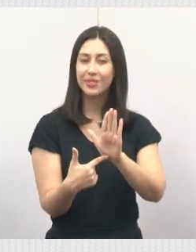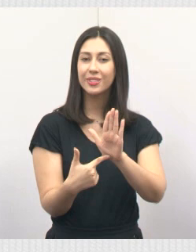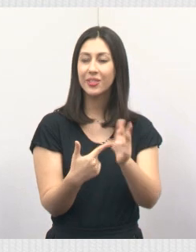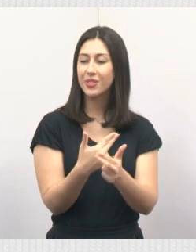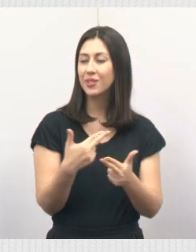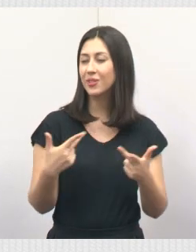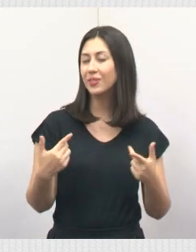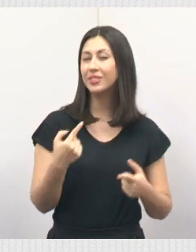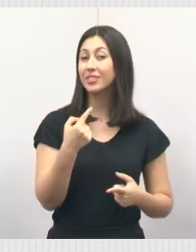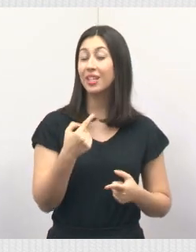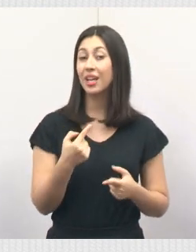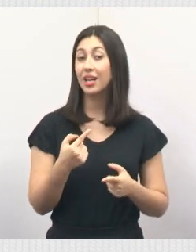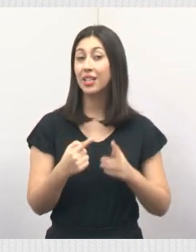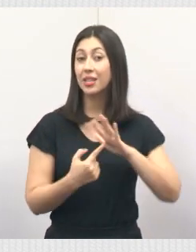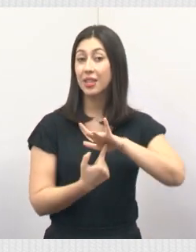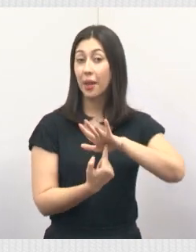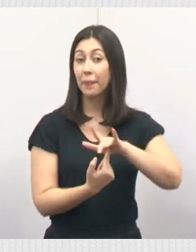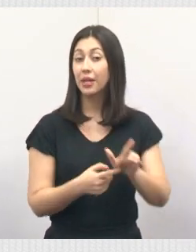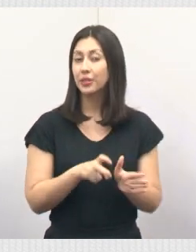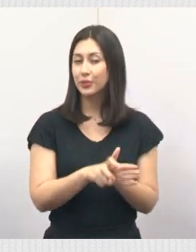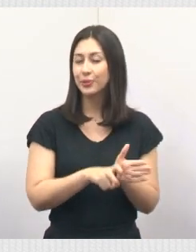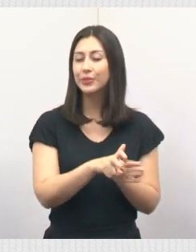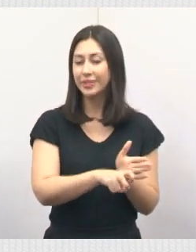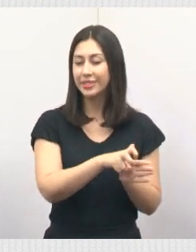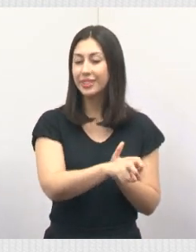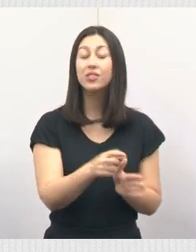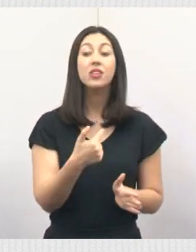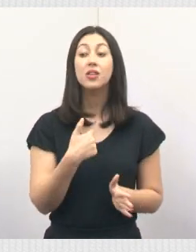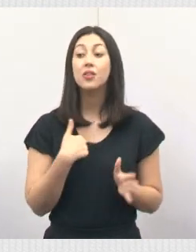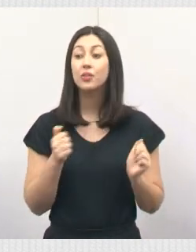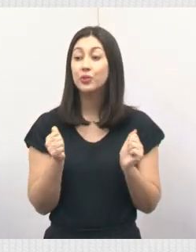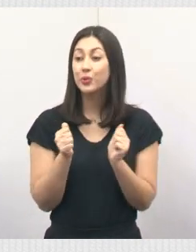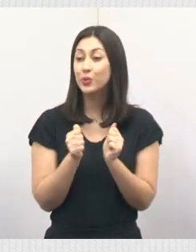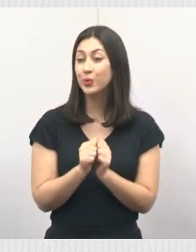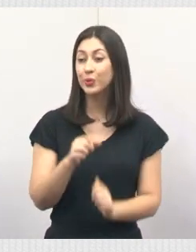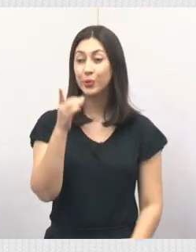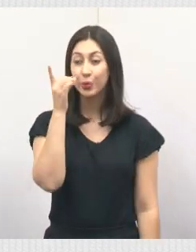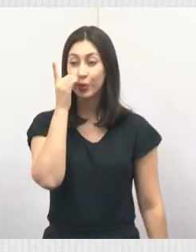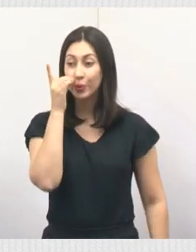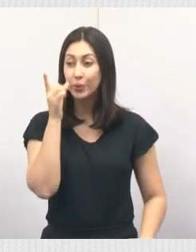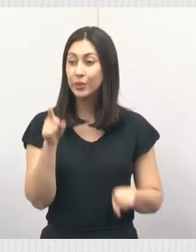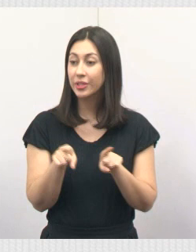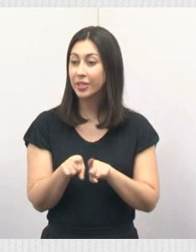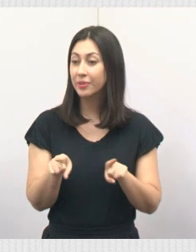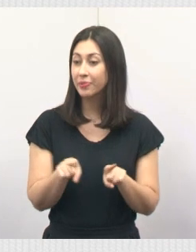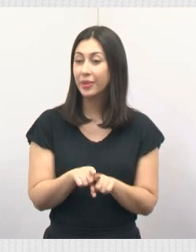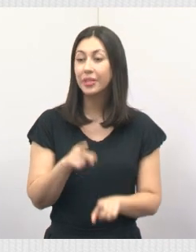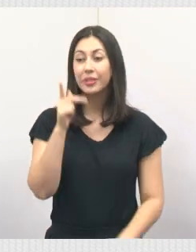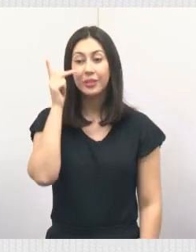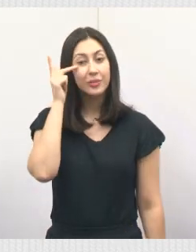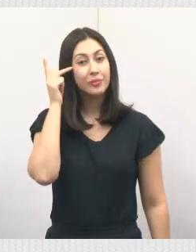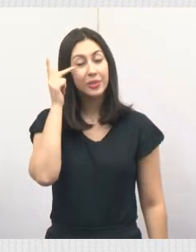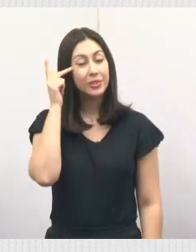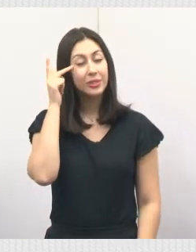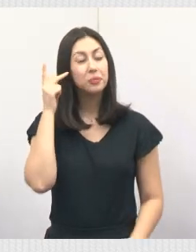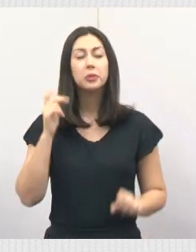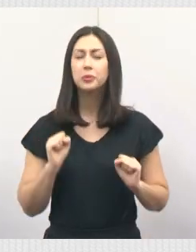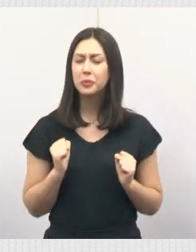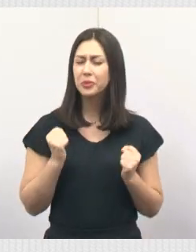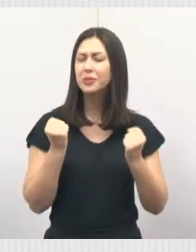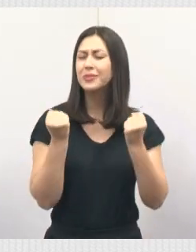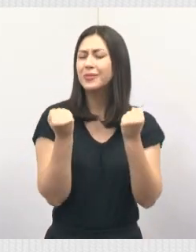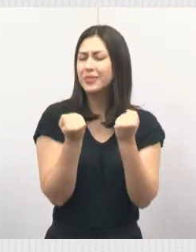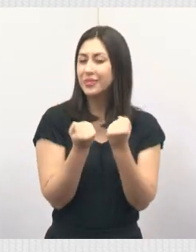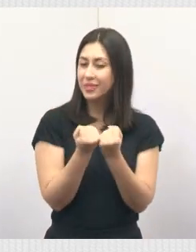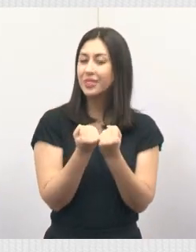ali do Parque dos Trilhos. E eu estou junto com o Dudi e o Paulinho de Esporte defendendo a causa